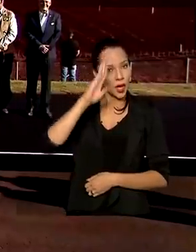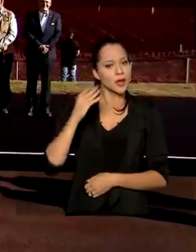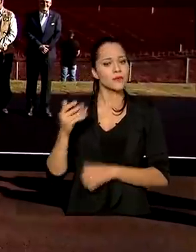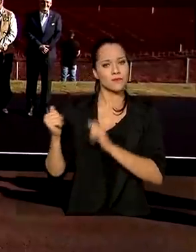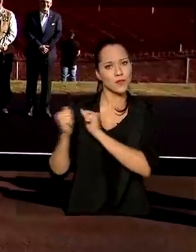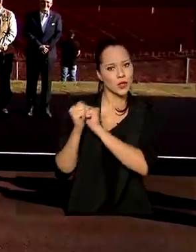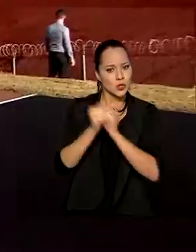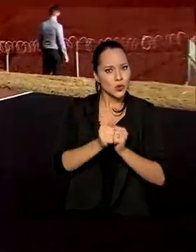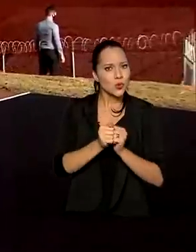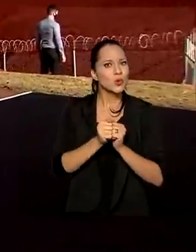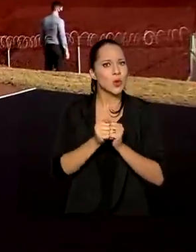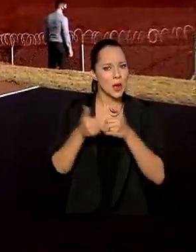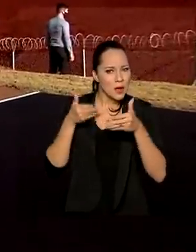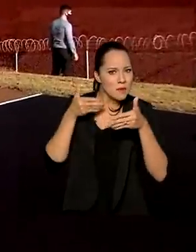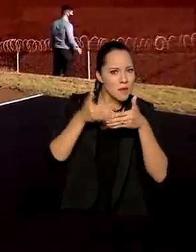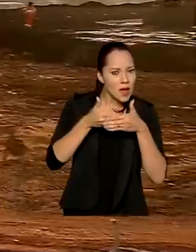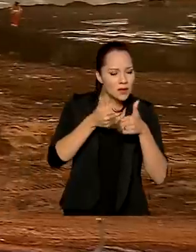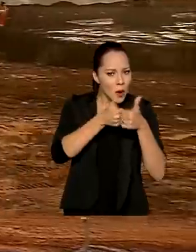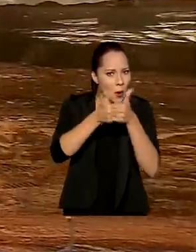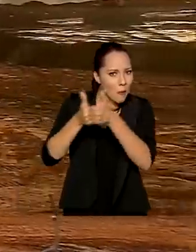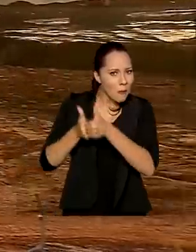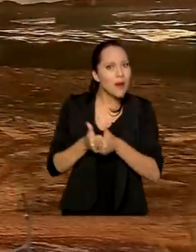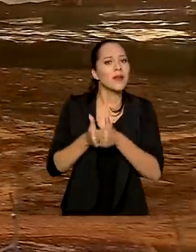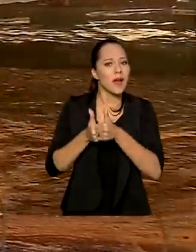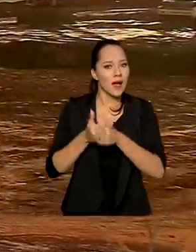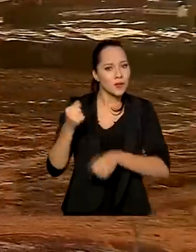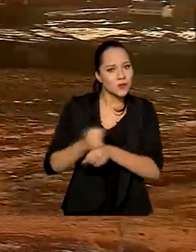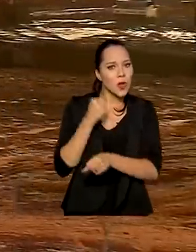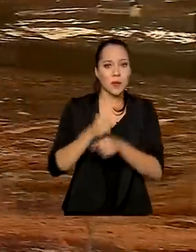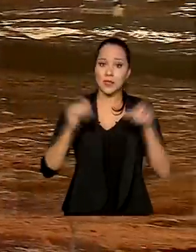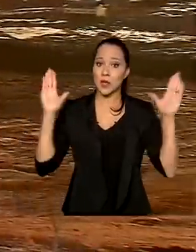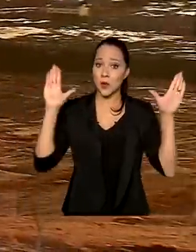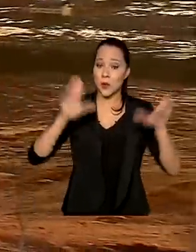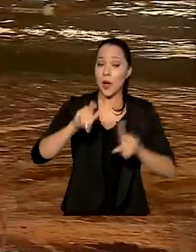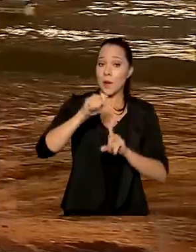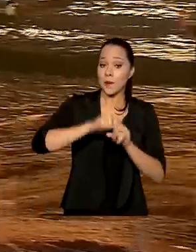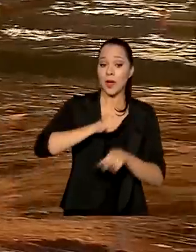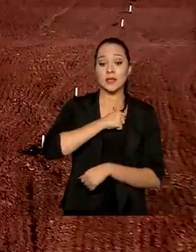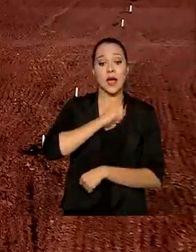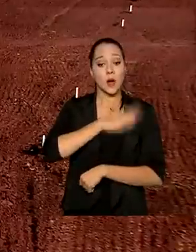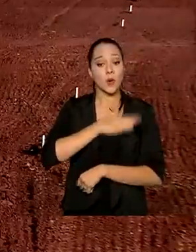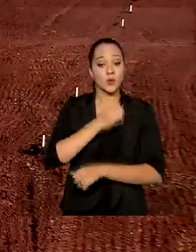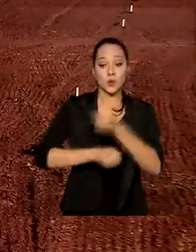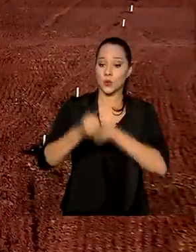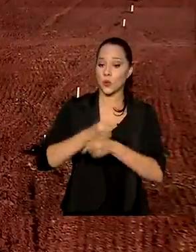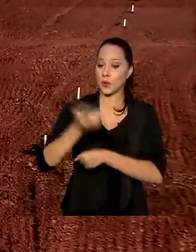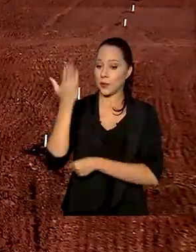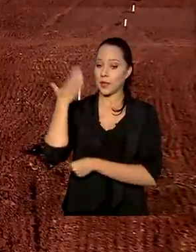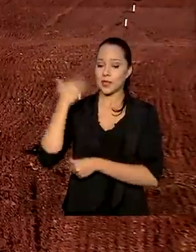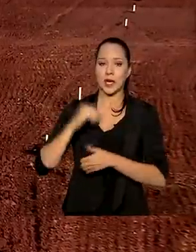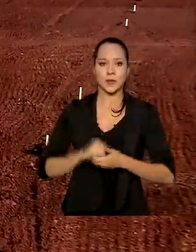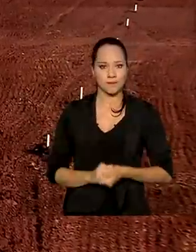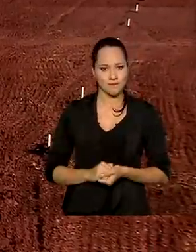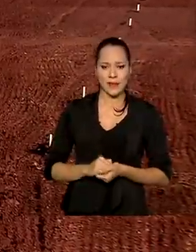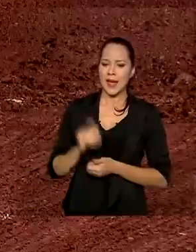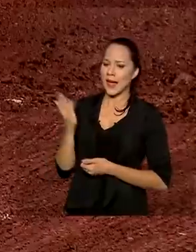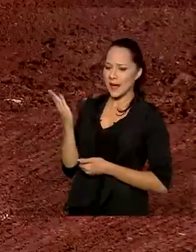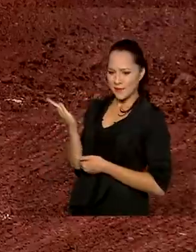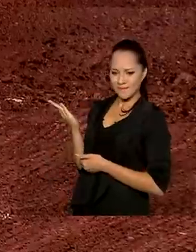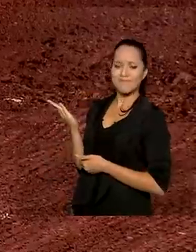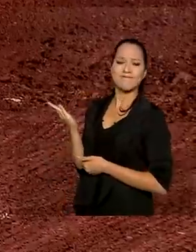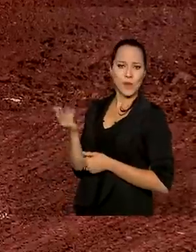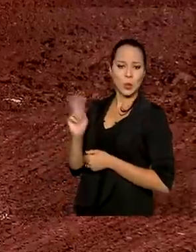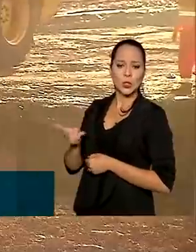acompanhar de perto as obras do aeroporto de Foz do Iguaçu em agosto do ano passado. A pista ainda estava assim,